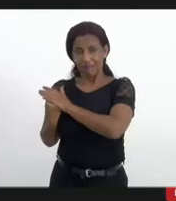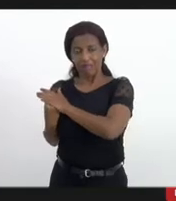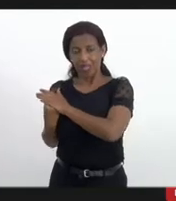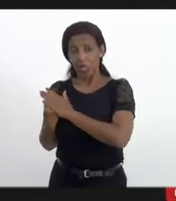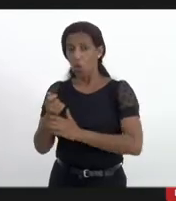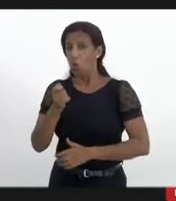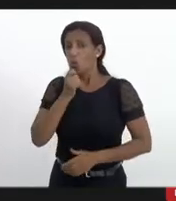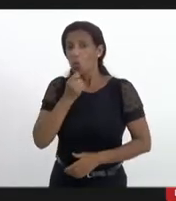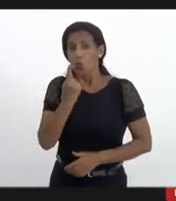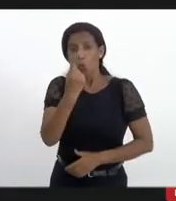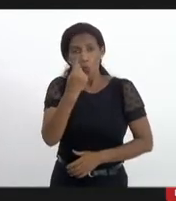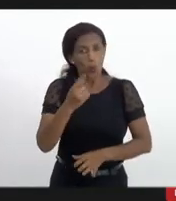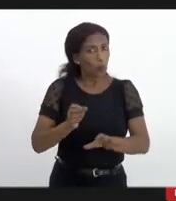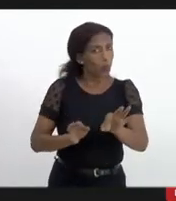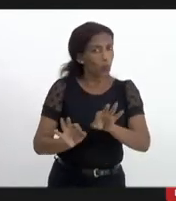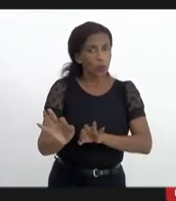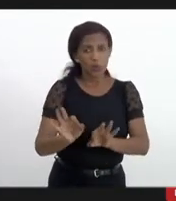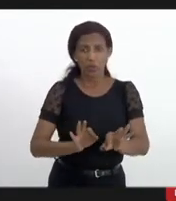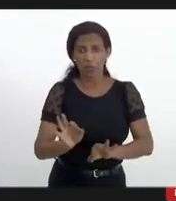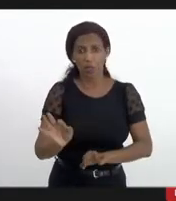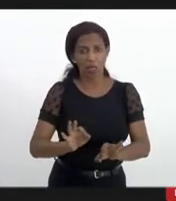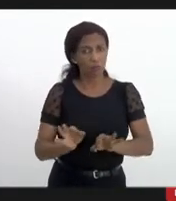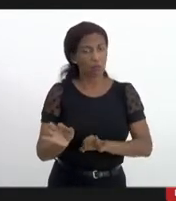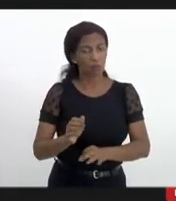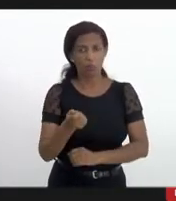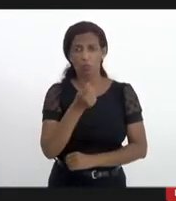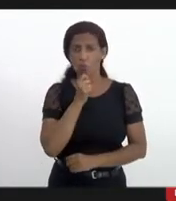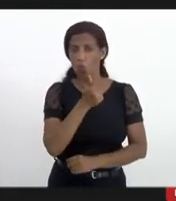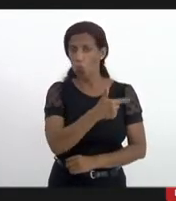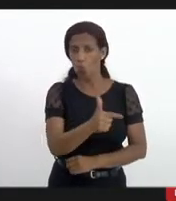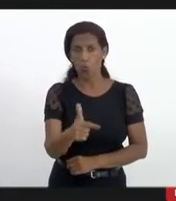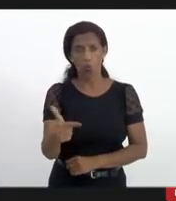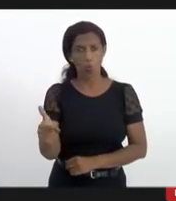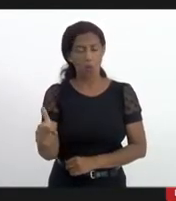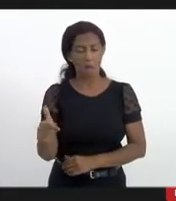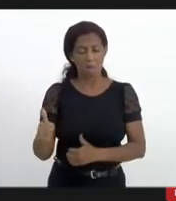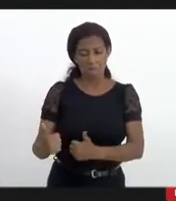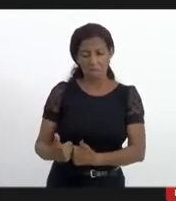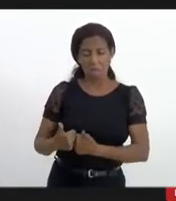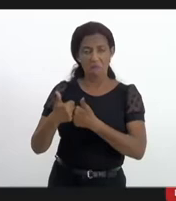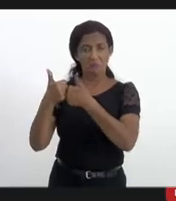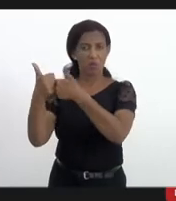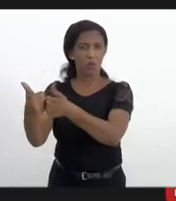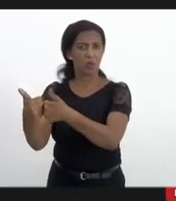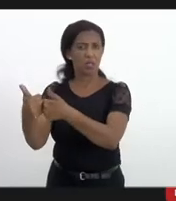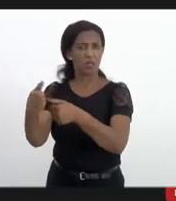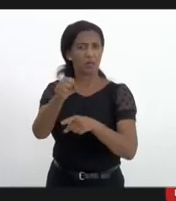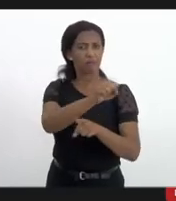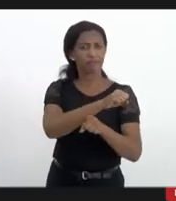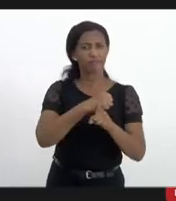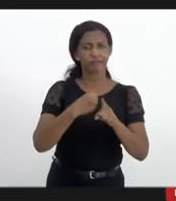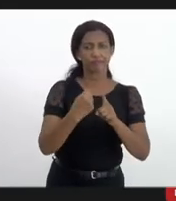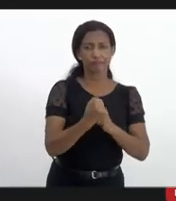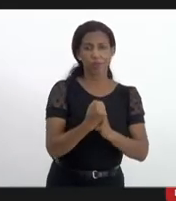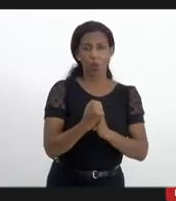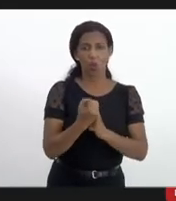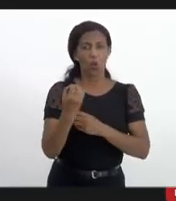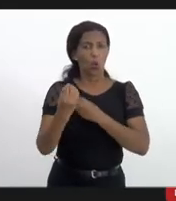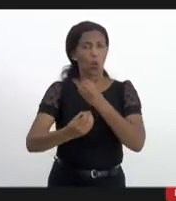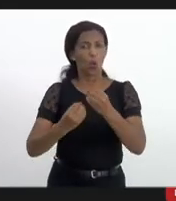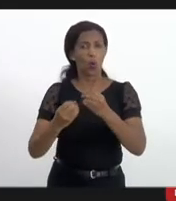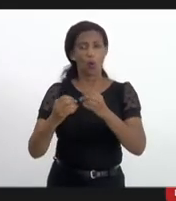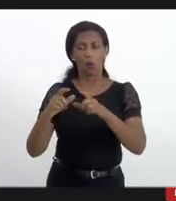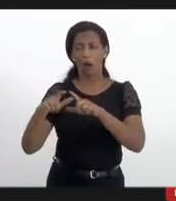projeto de de melhoria para a sociedade como aumento das